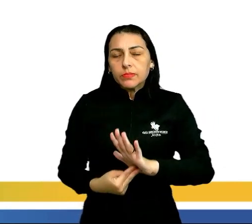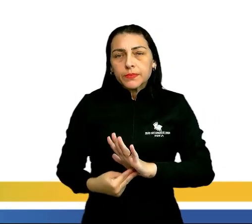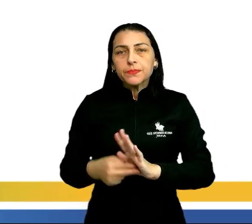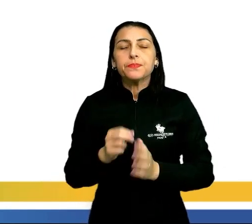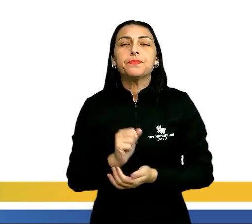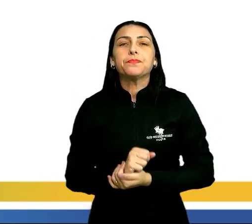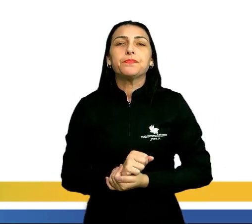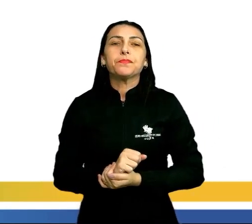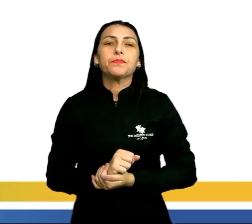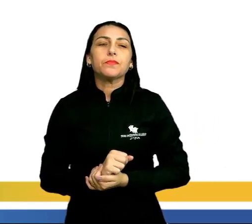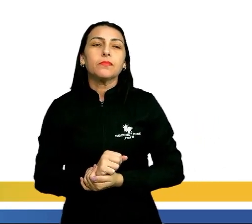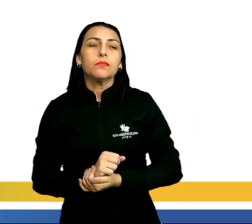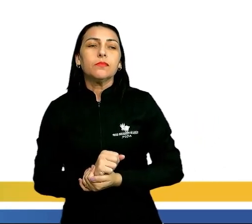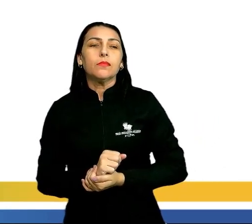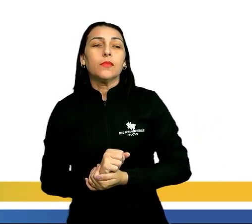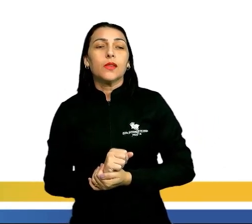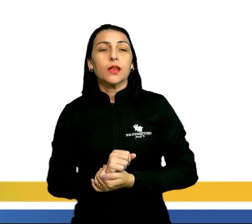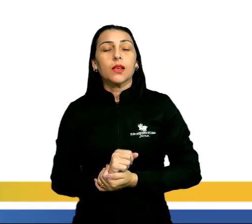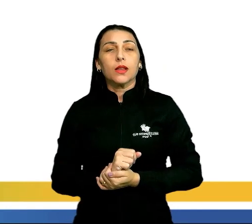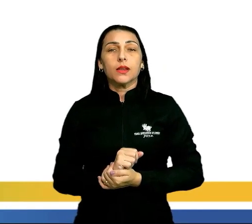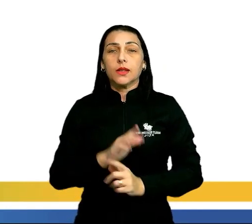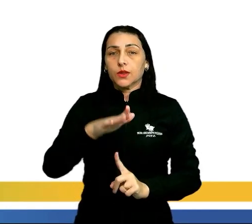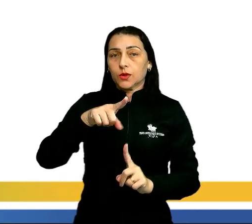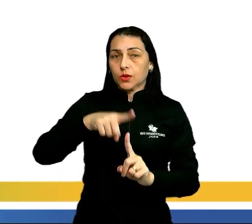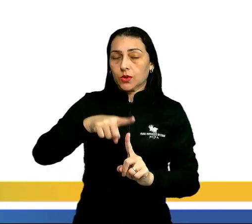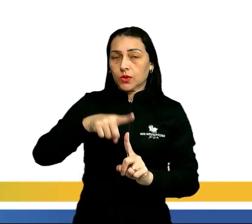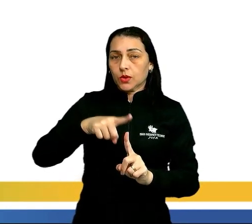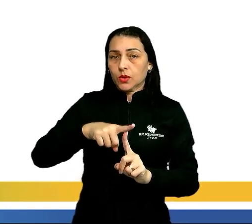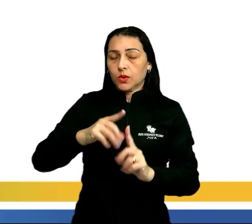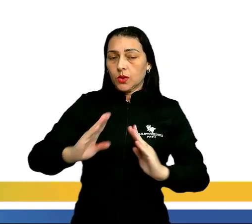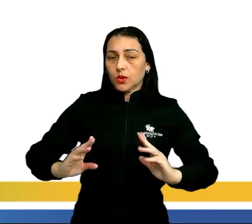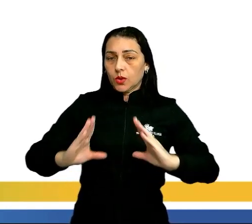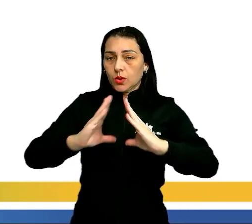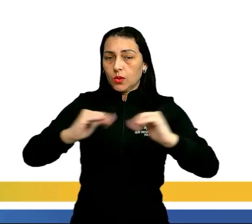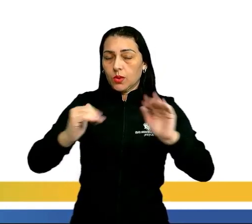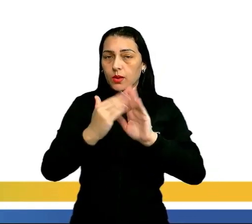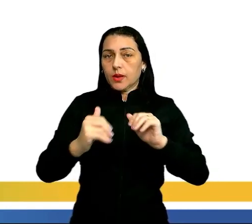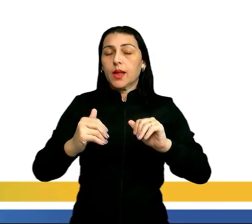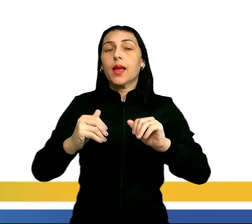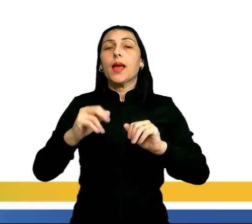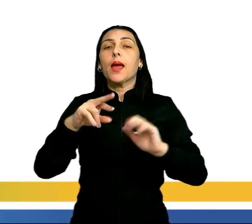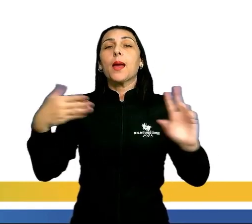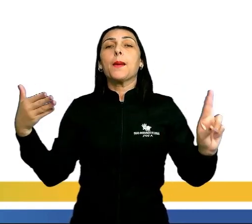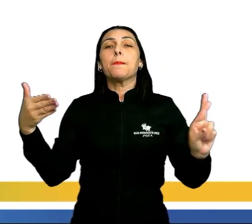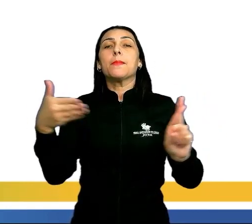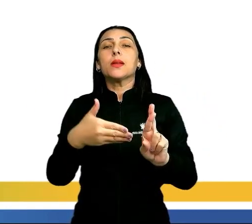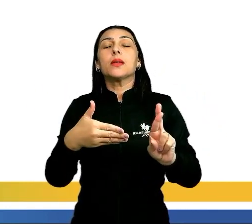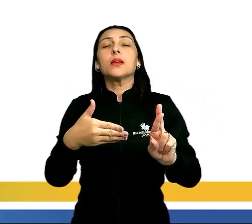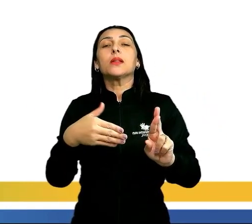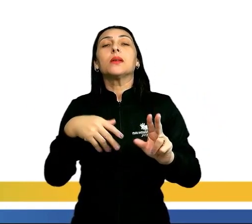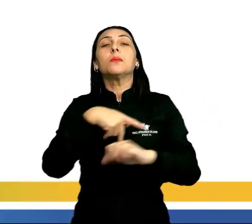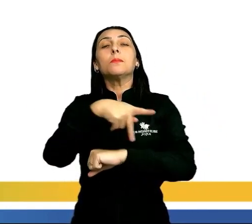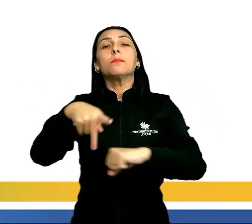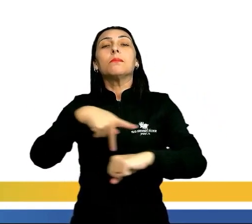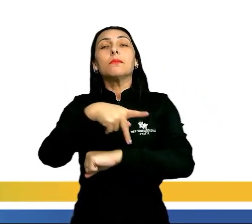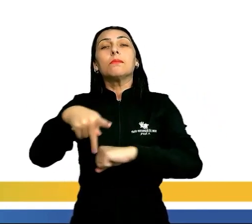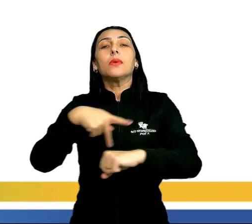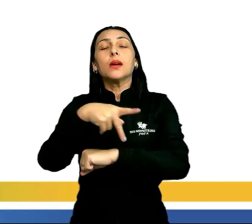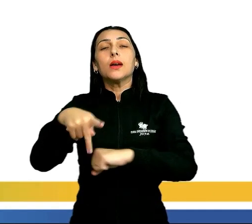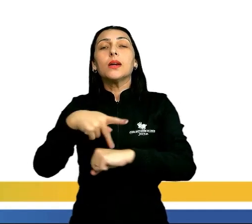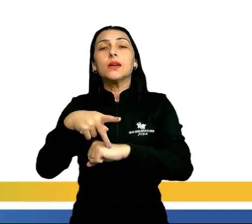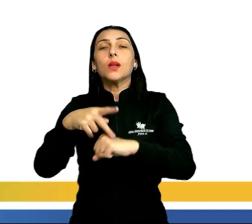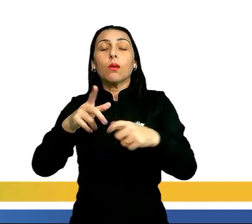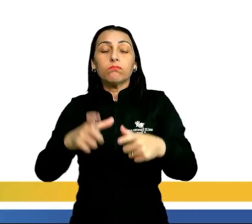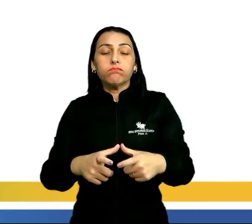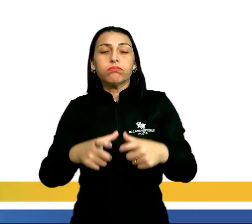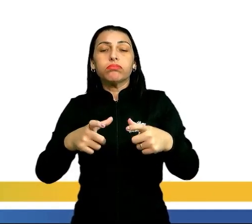Quer dizer que esse tipo de pirâmide etária geralmente representa aí países subdesenvolvidos ou até mesmo em